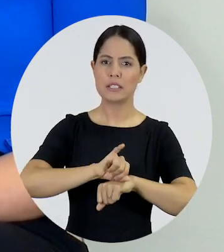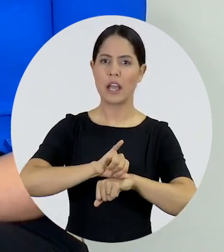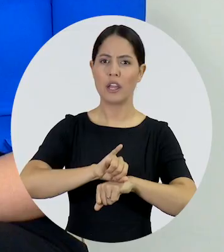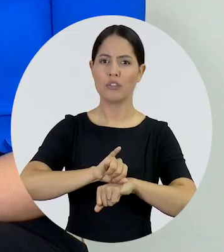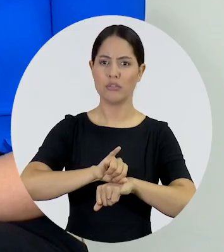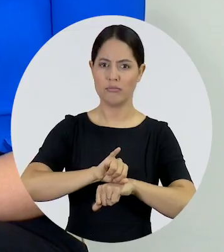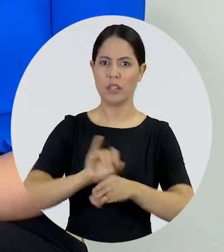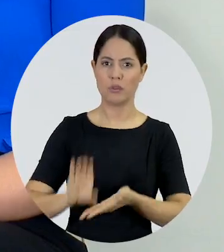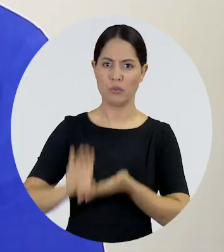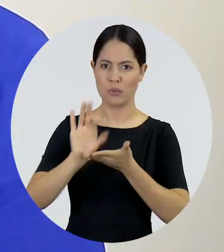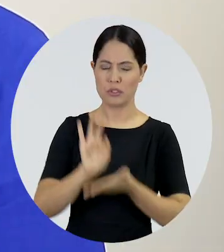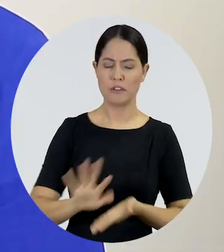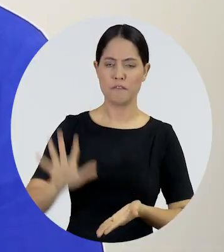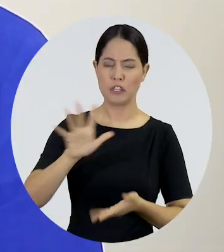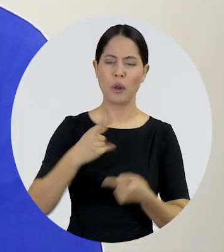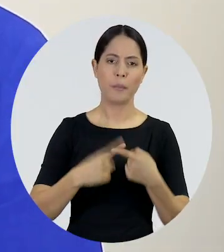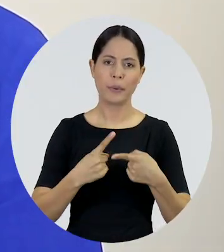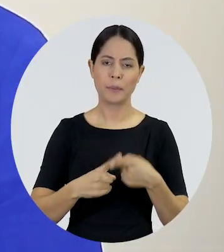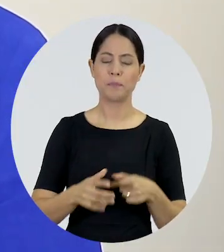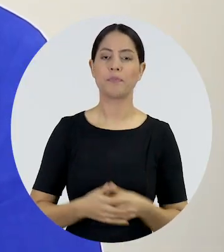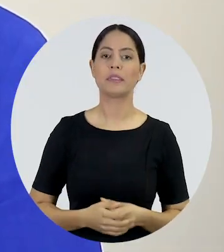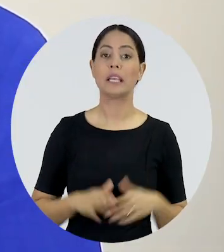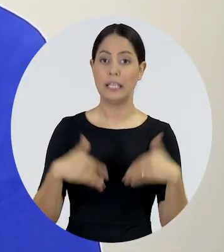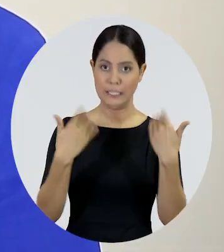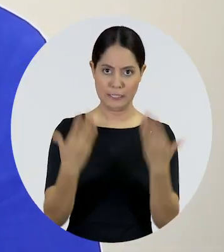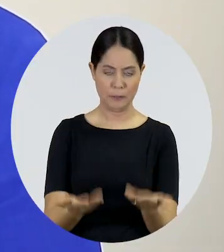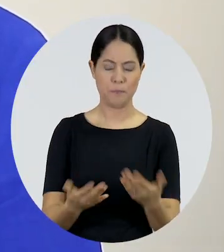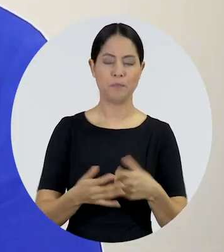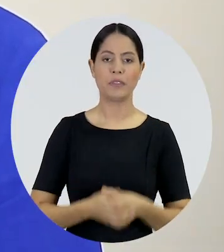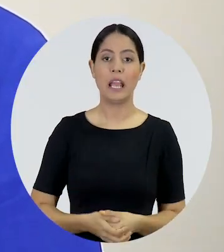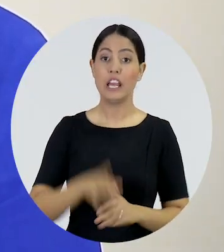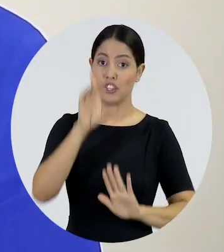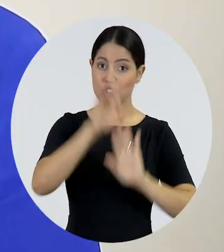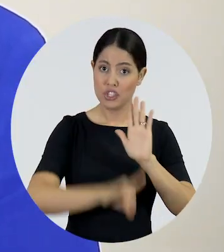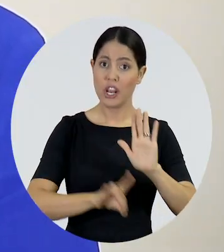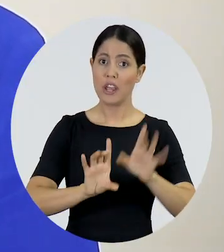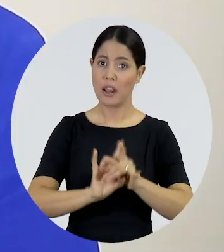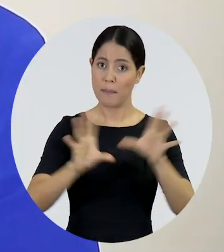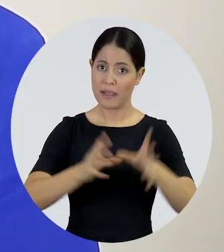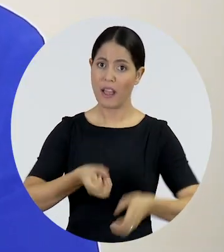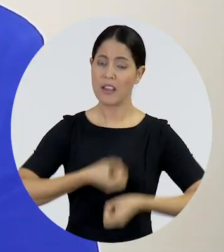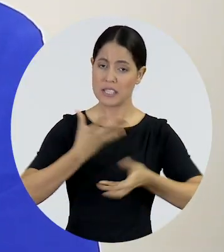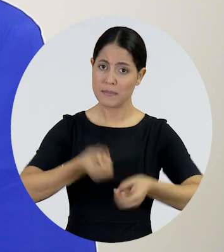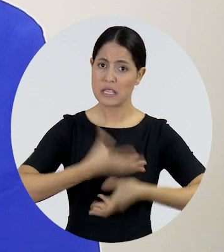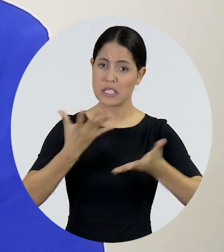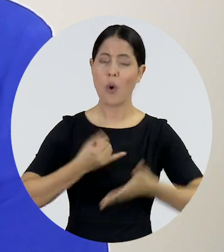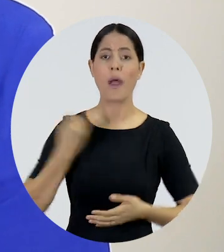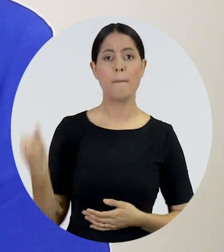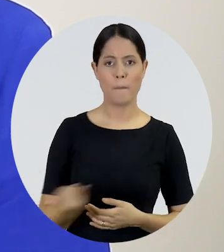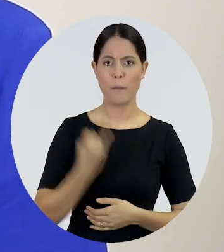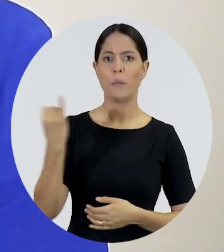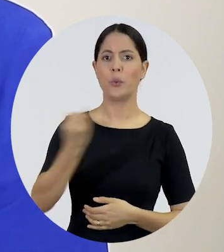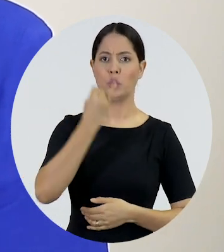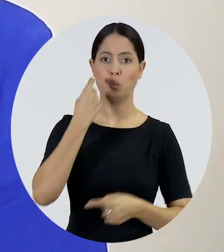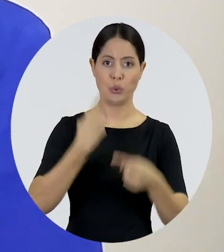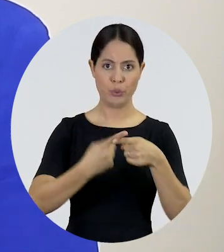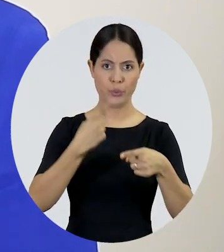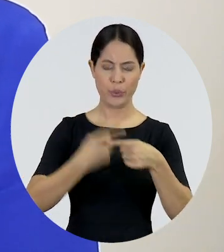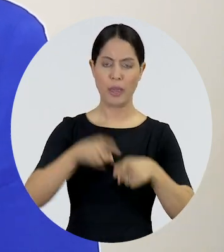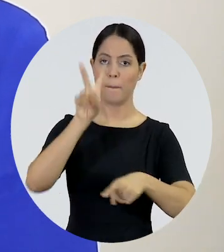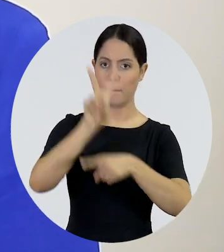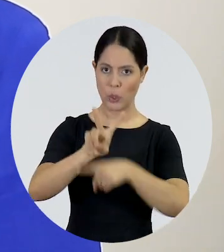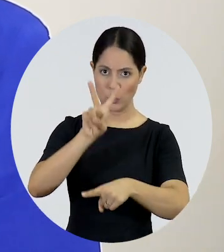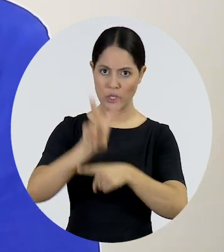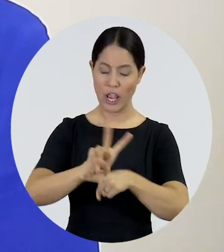sede do Conselho Federal? Bom, o direito à liberdade de expressão, ele é um direito que tem uma importância em si só, porque é um direito que